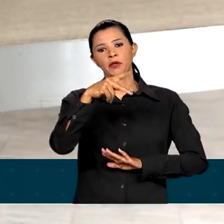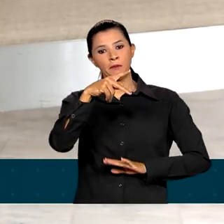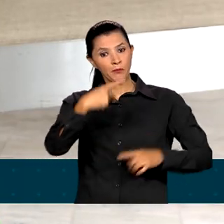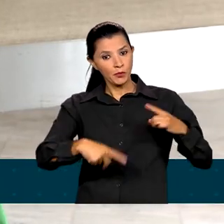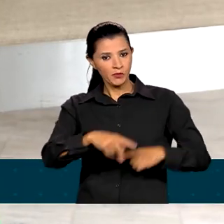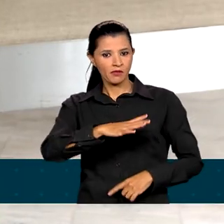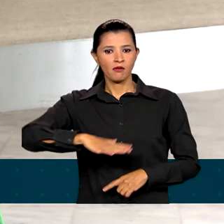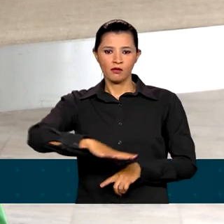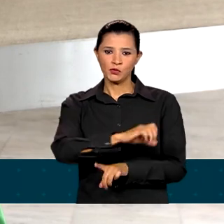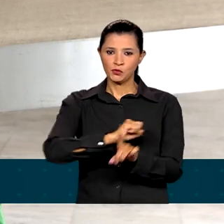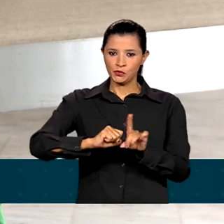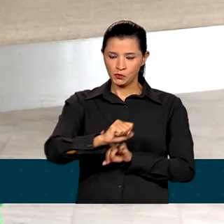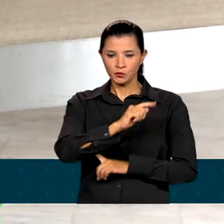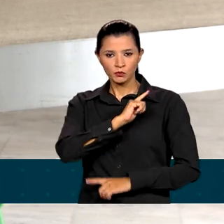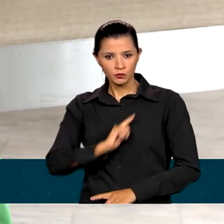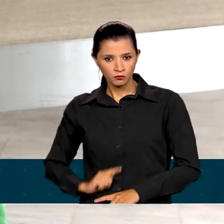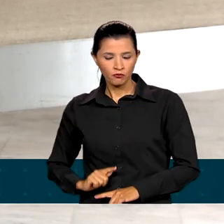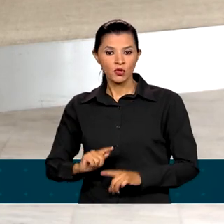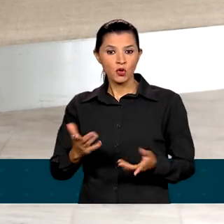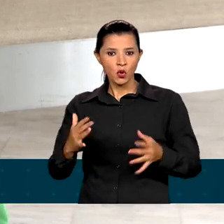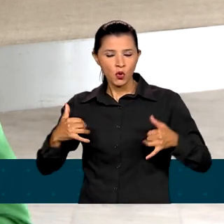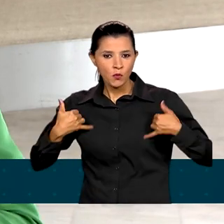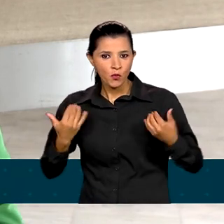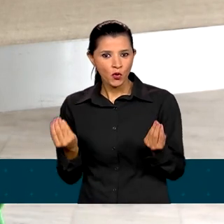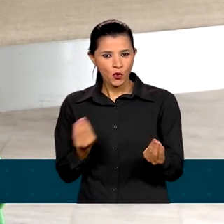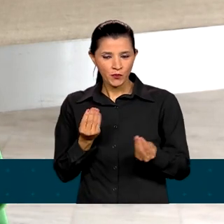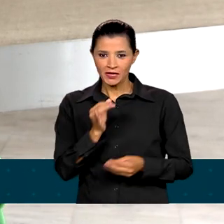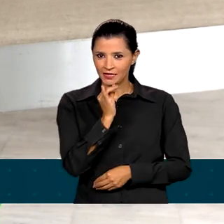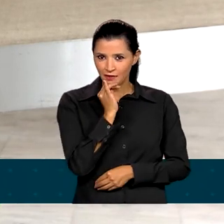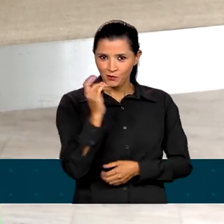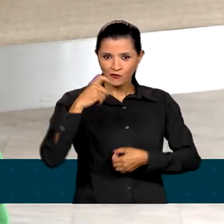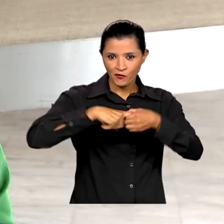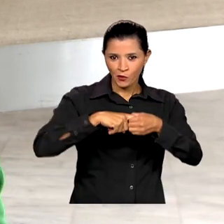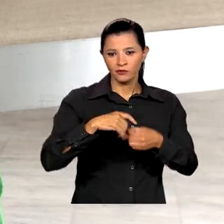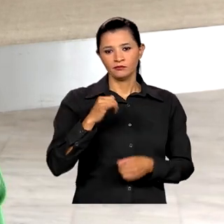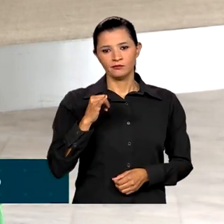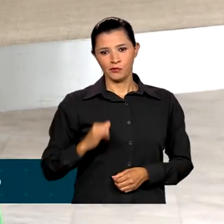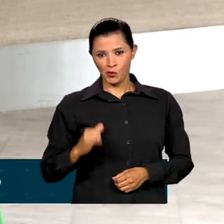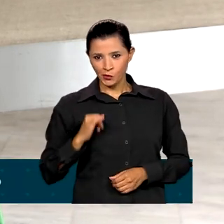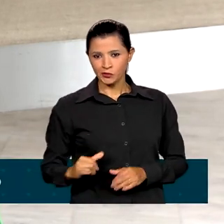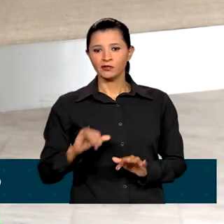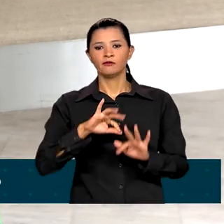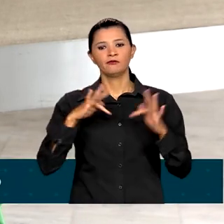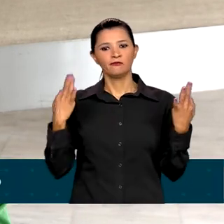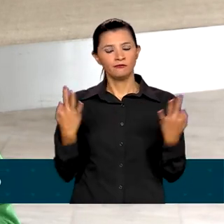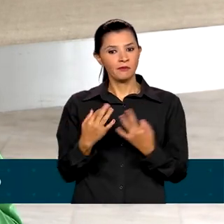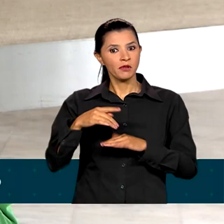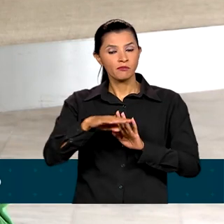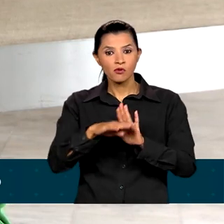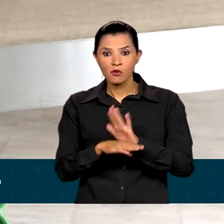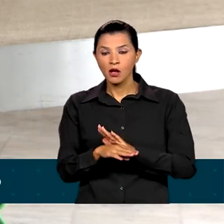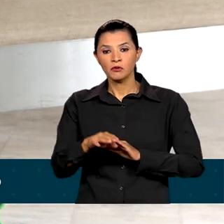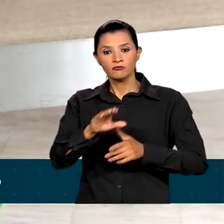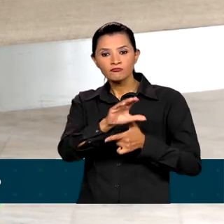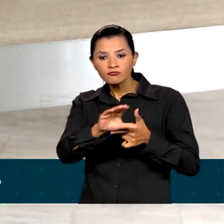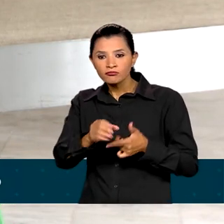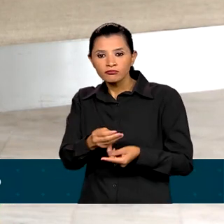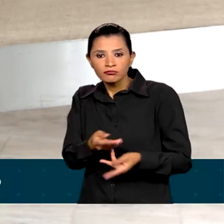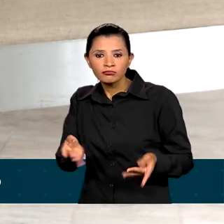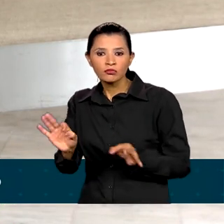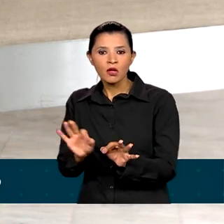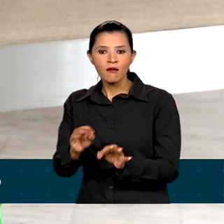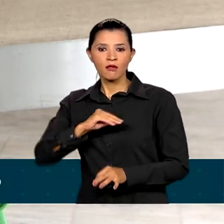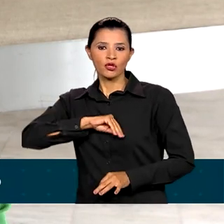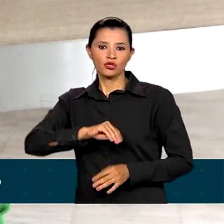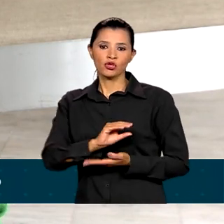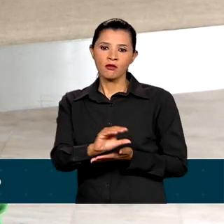social. O governo comemora, por exemplo, a volta do Bolsa Família, o maior programa de distribuição de renda do